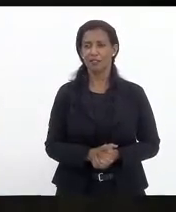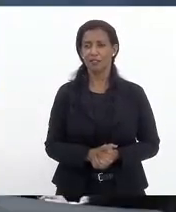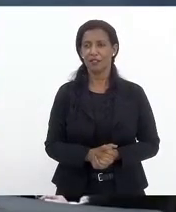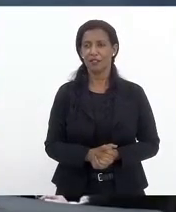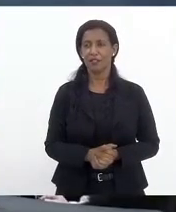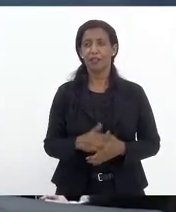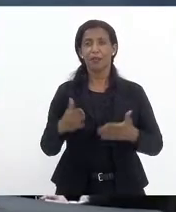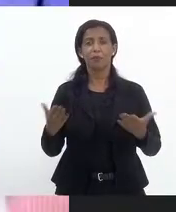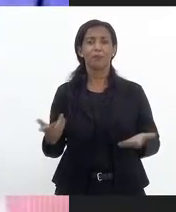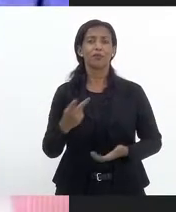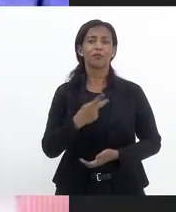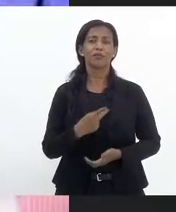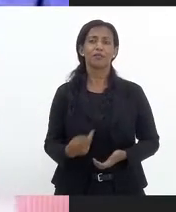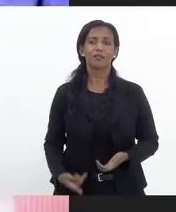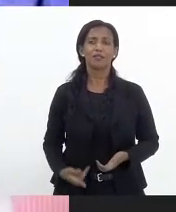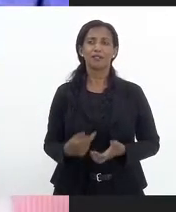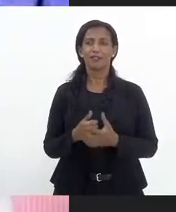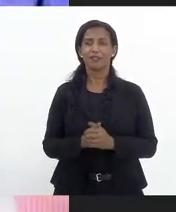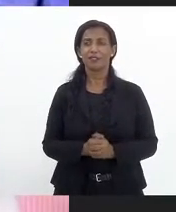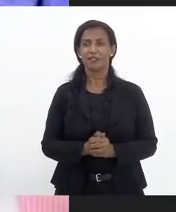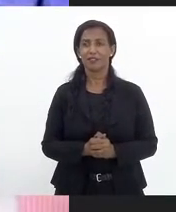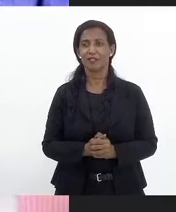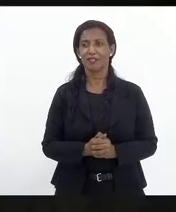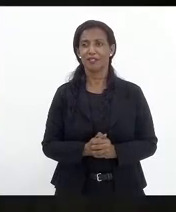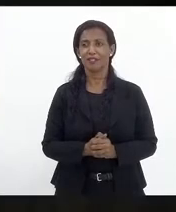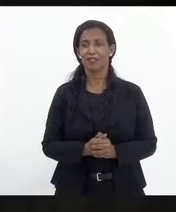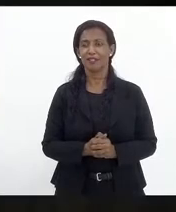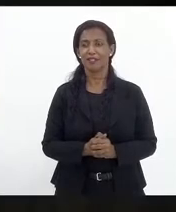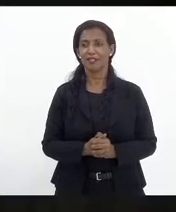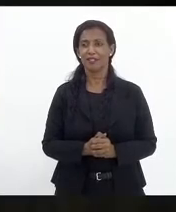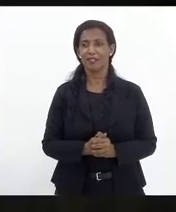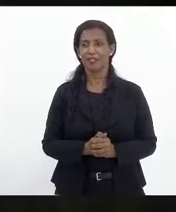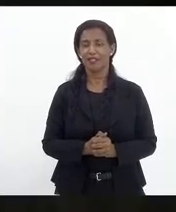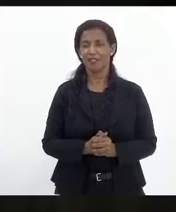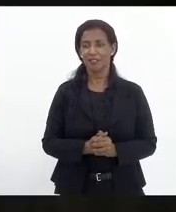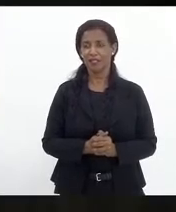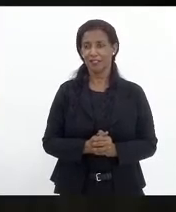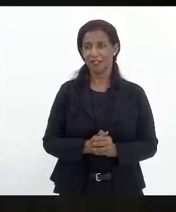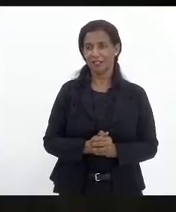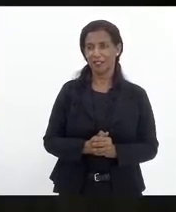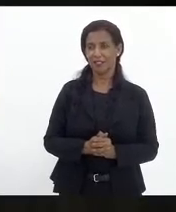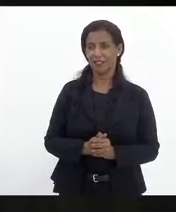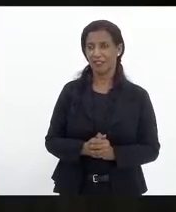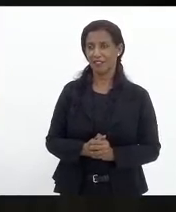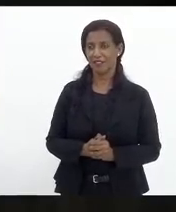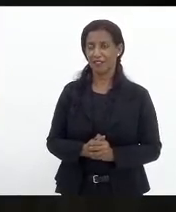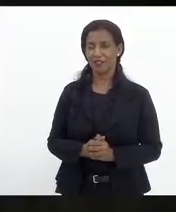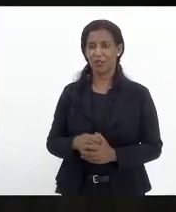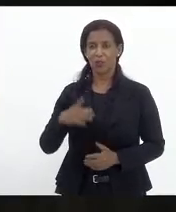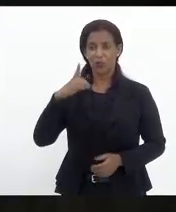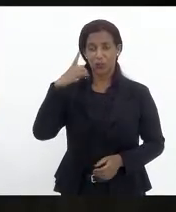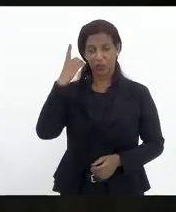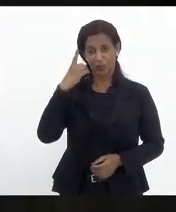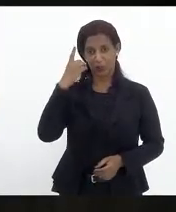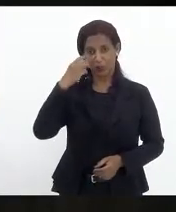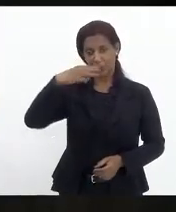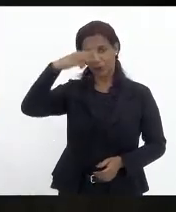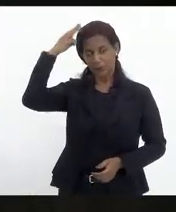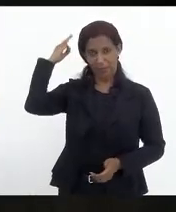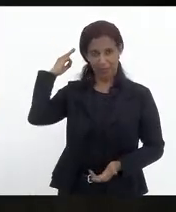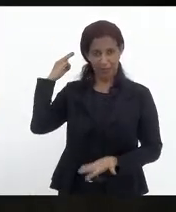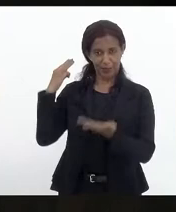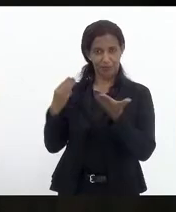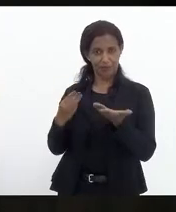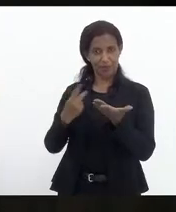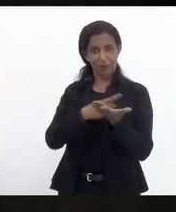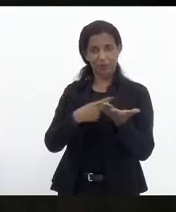Mas presidente Eu preciso explicar a diferença desse O deputado Márcio Pacheco nobre presidente